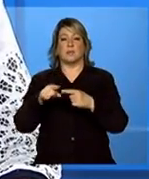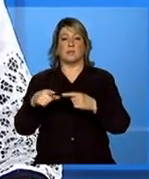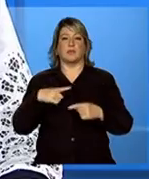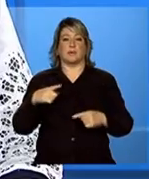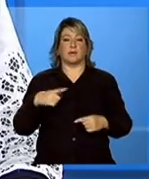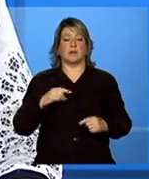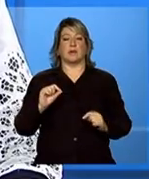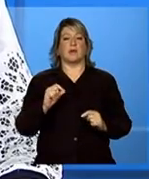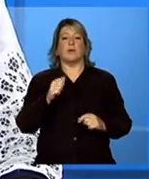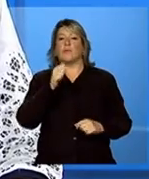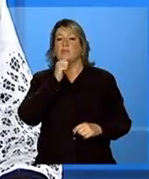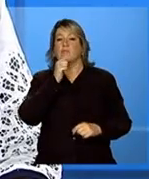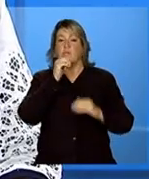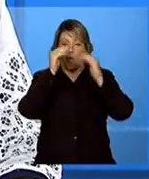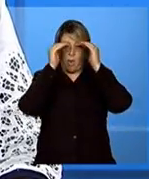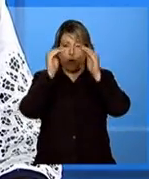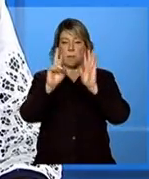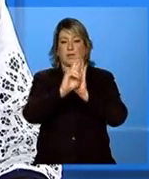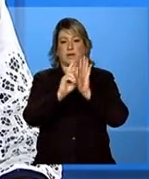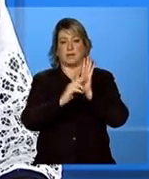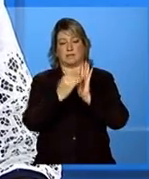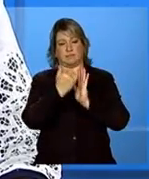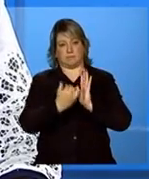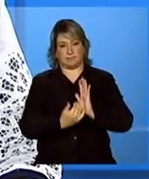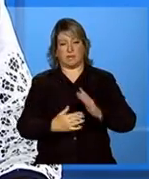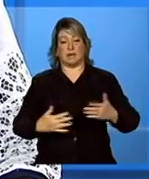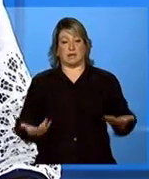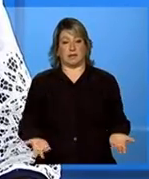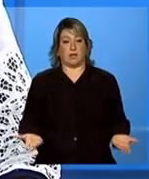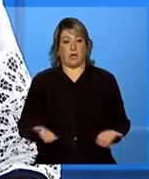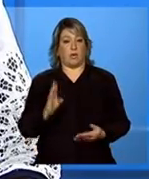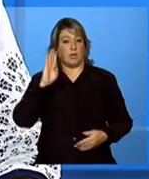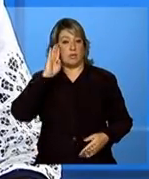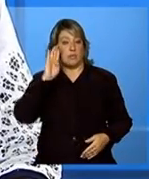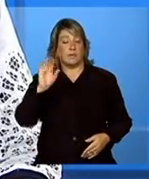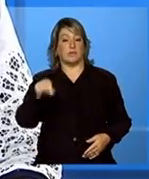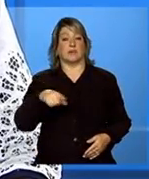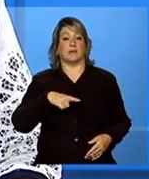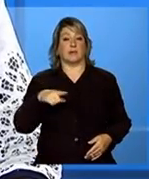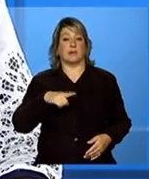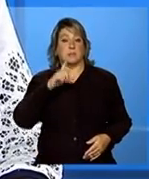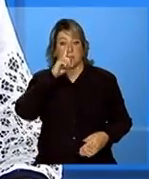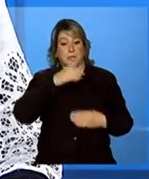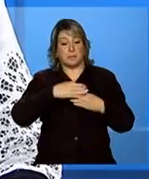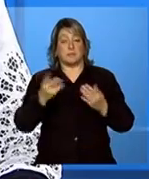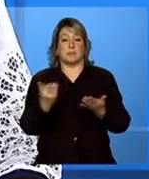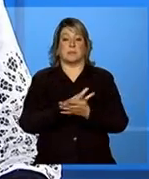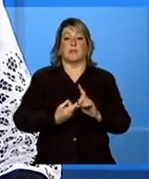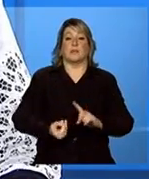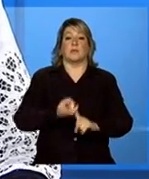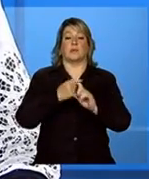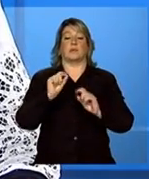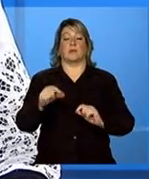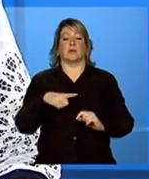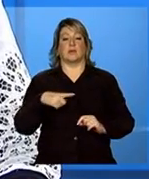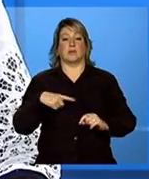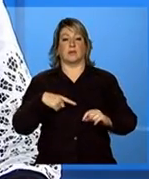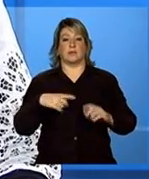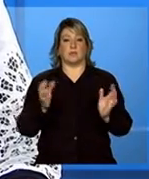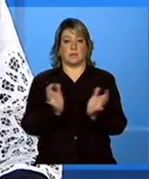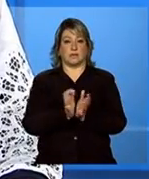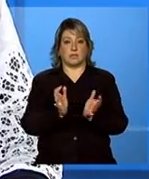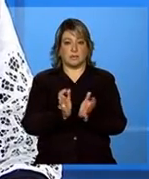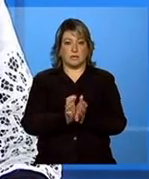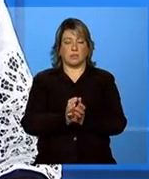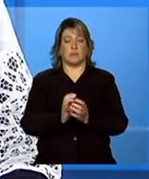de condicionalidades, com prioridade em fase de suspensão dos serviços socioassistenciais de